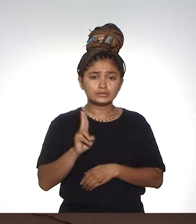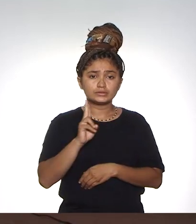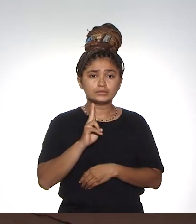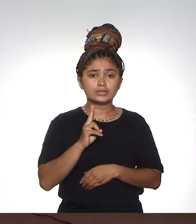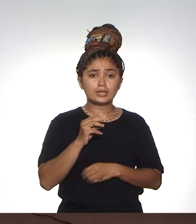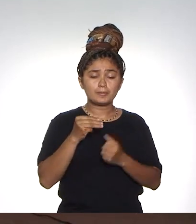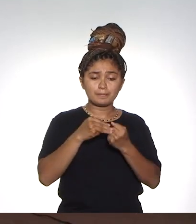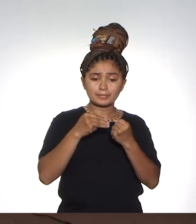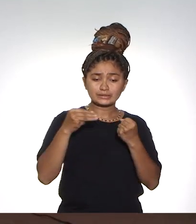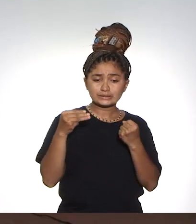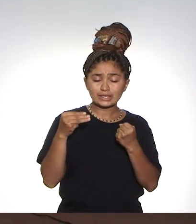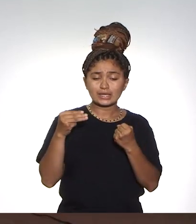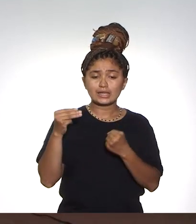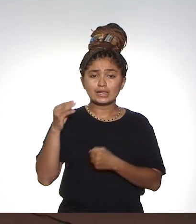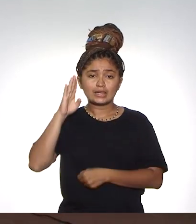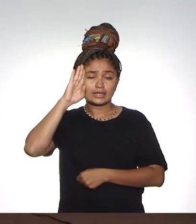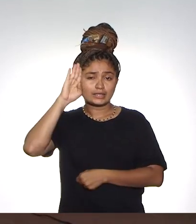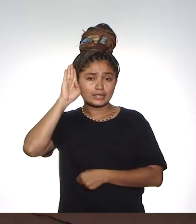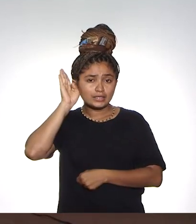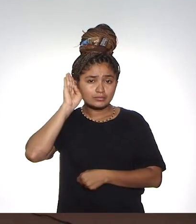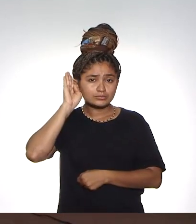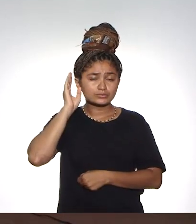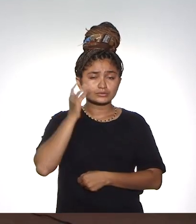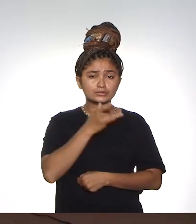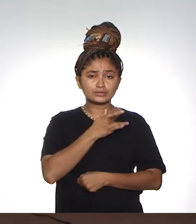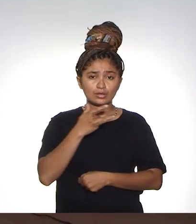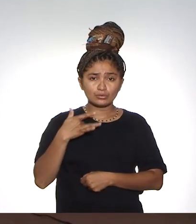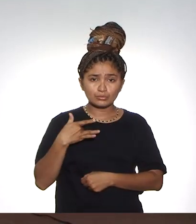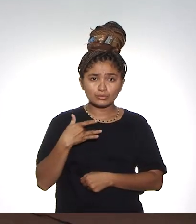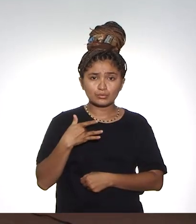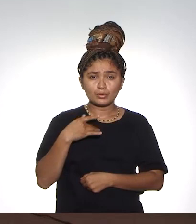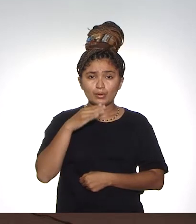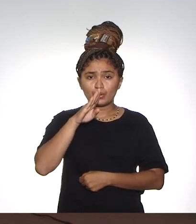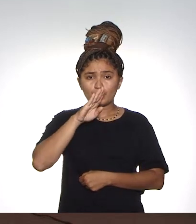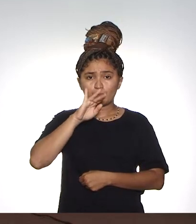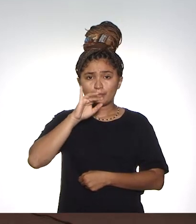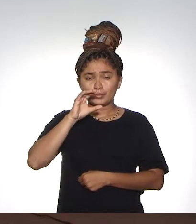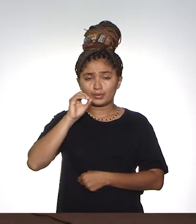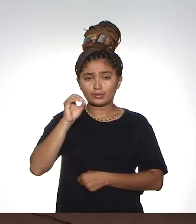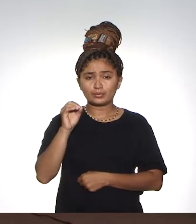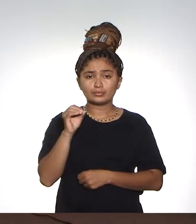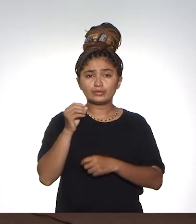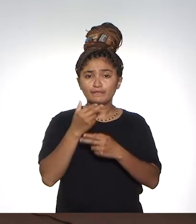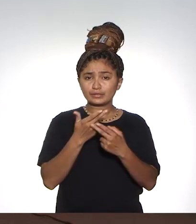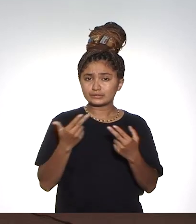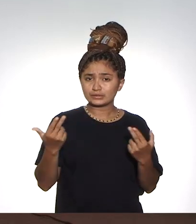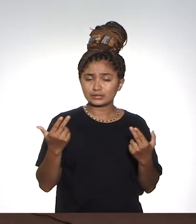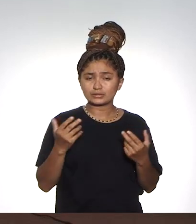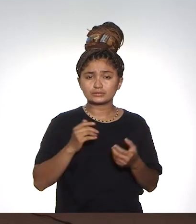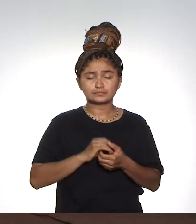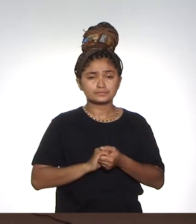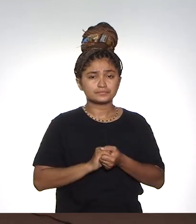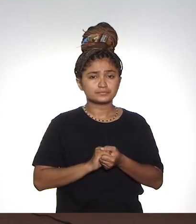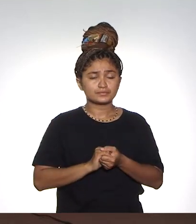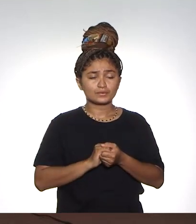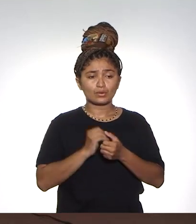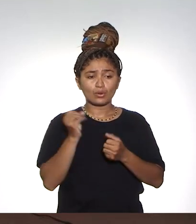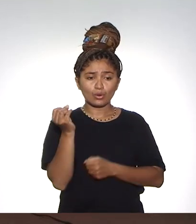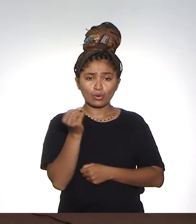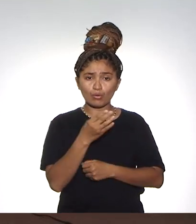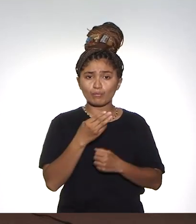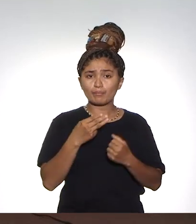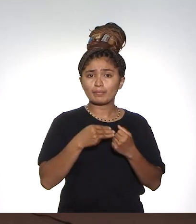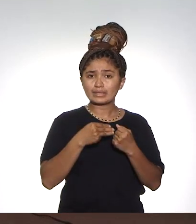mestrado acadêmico de saúde e biodiversidade. Então, sim, são novas possibilidades de capacitação para a nossa comunidade.